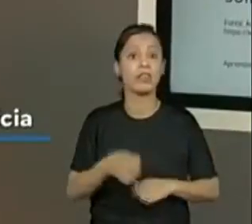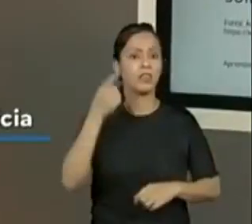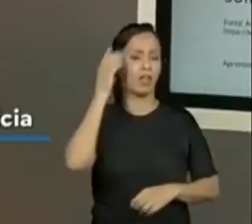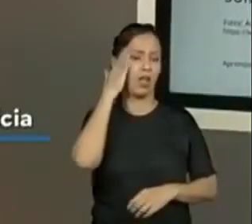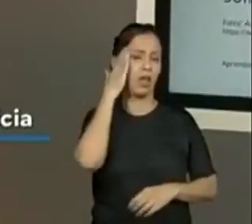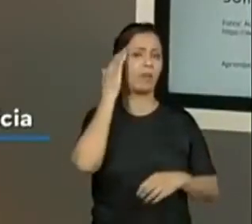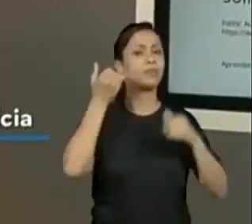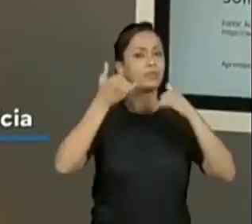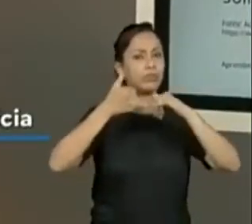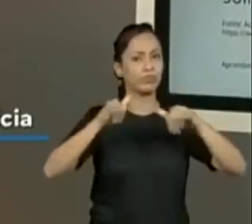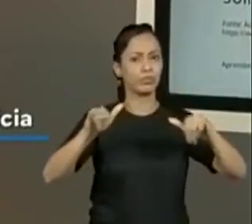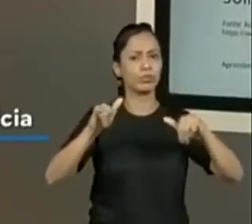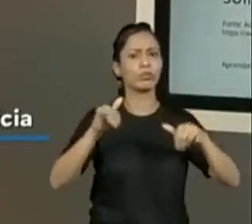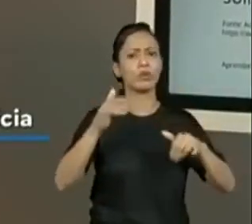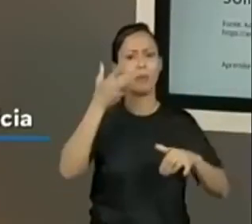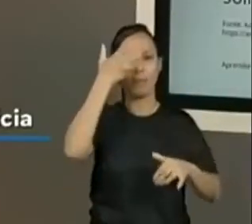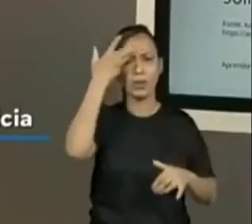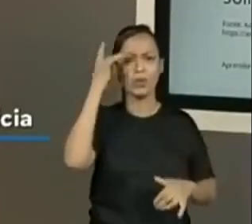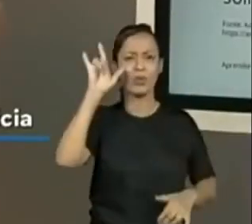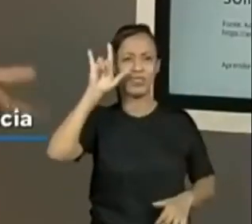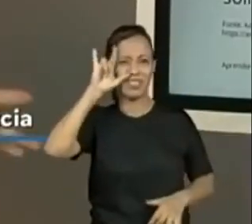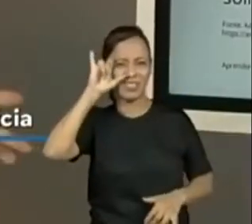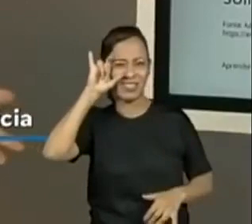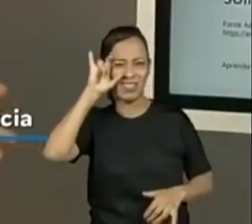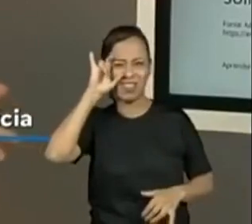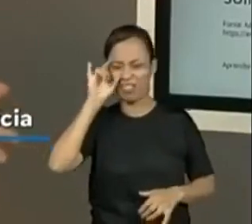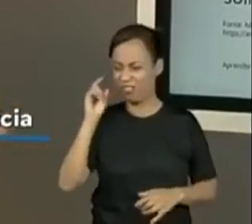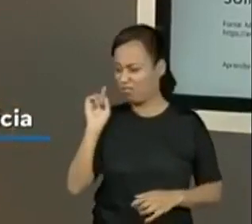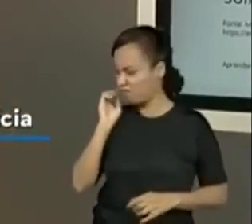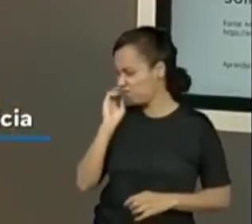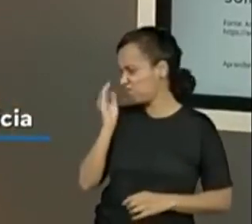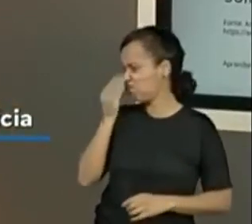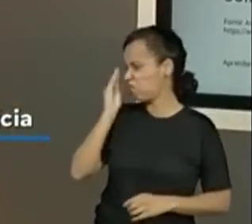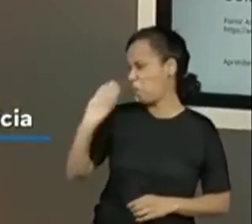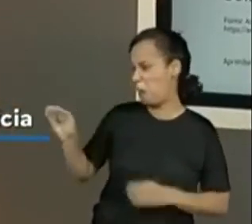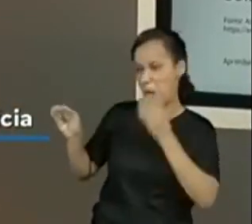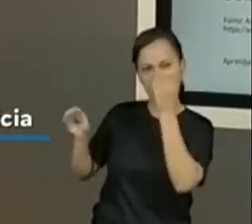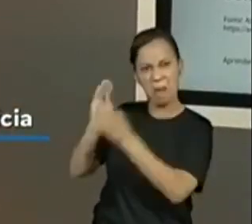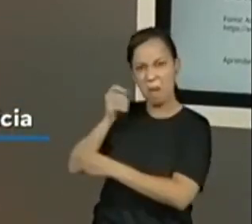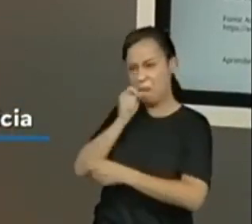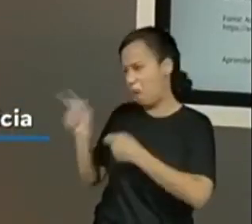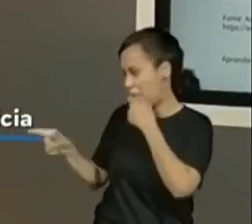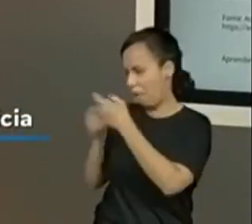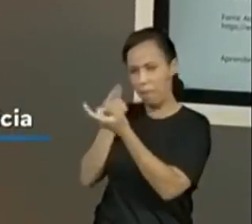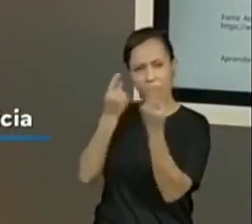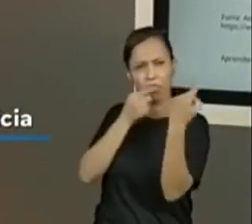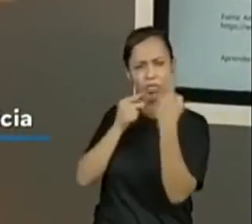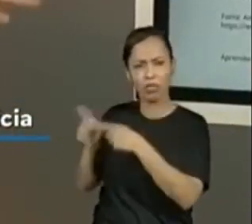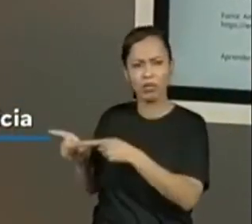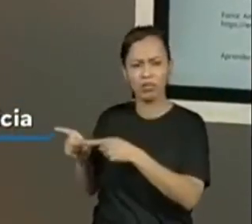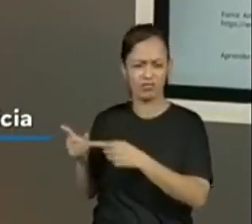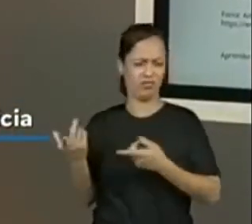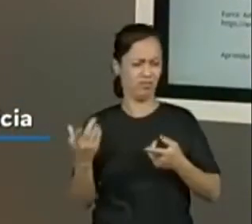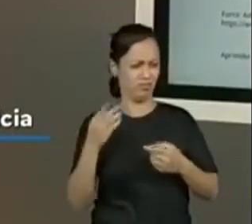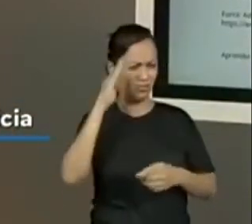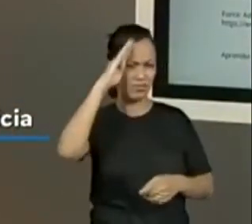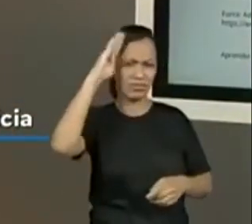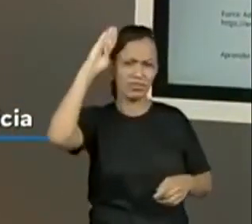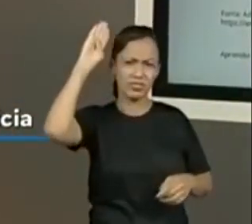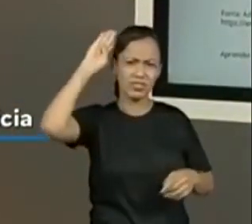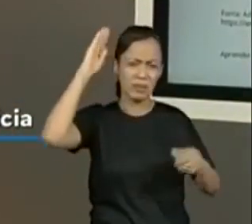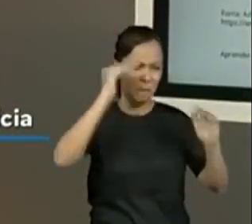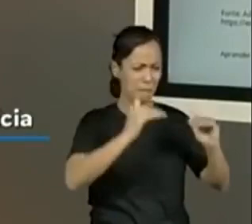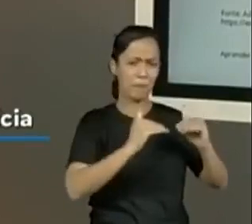ele sofreu esses ataques no Instagram, o que será que a Academia Brasileira de Letras tem a ver com isso? Me deixou